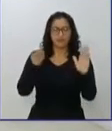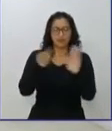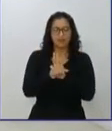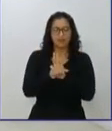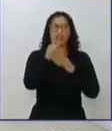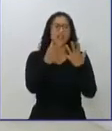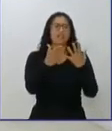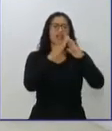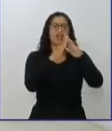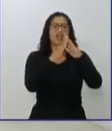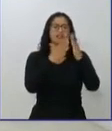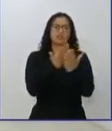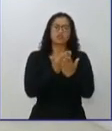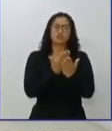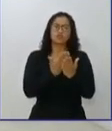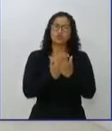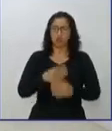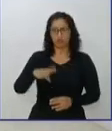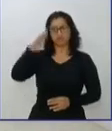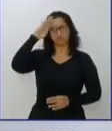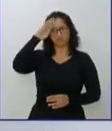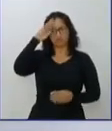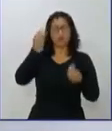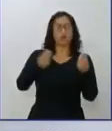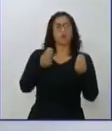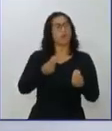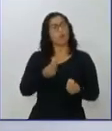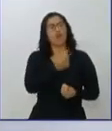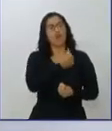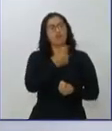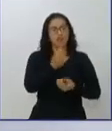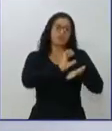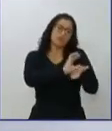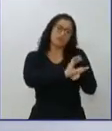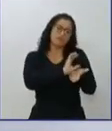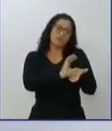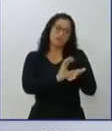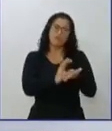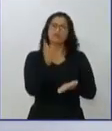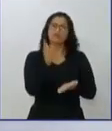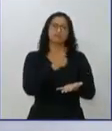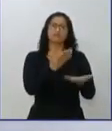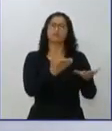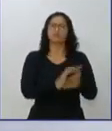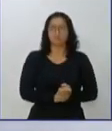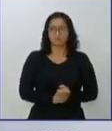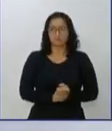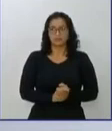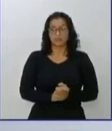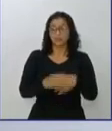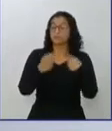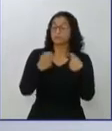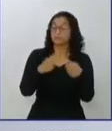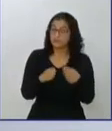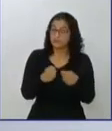seriam, e qual é o valor que o senhor pretende investir? Tatá, a ideia é que a gente faça um planejamento, porque a escola cívico